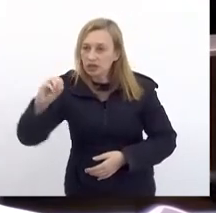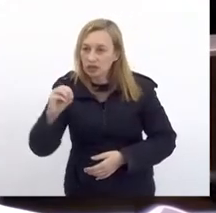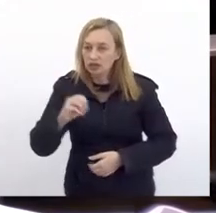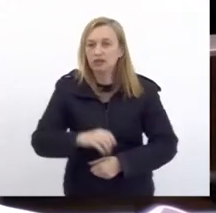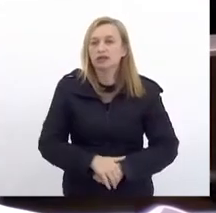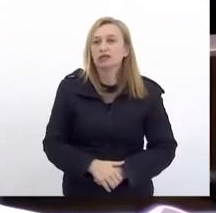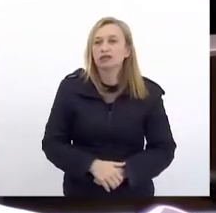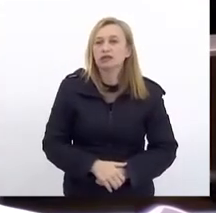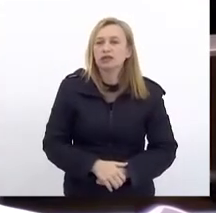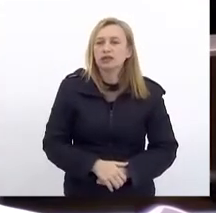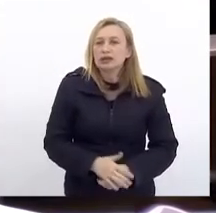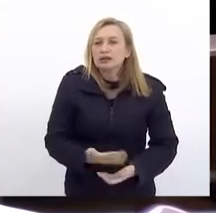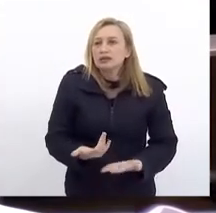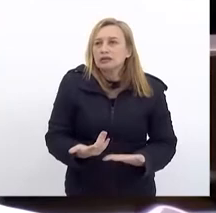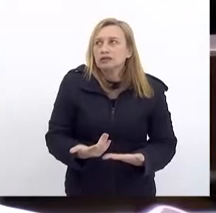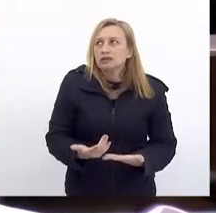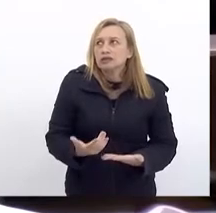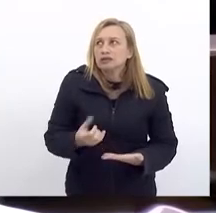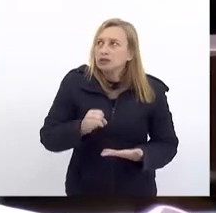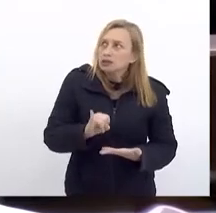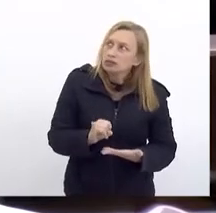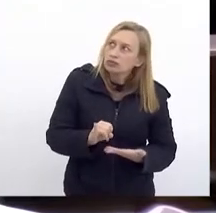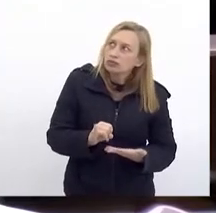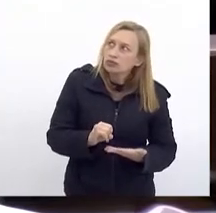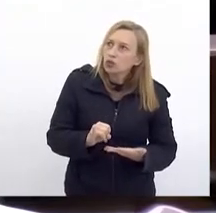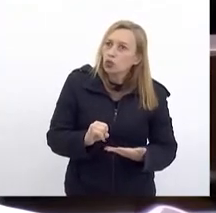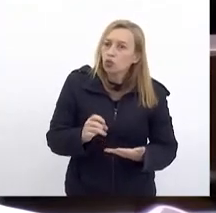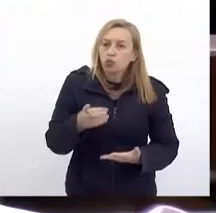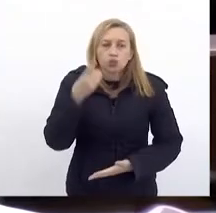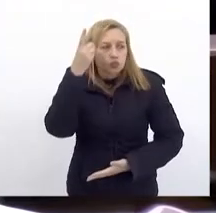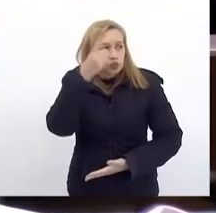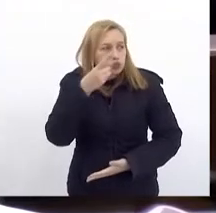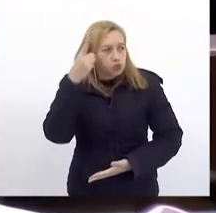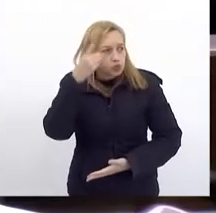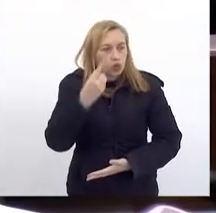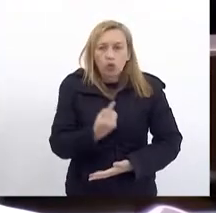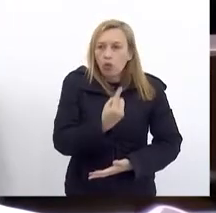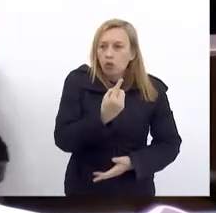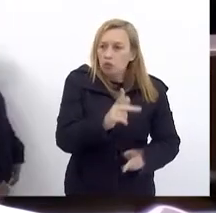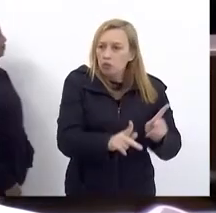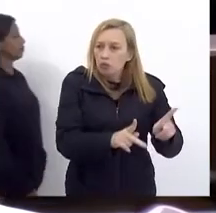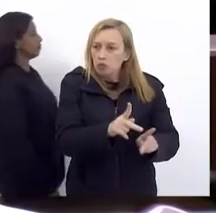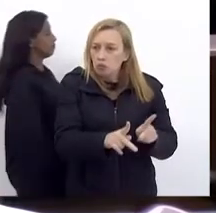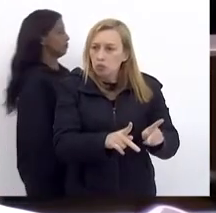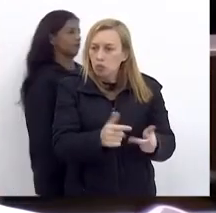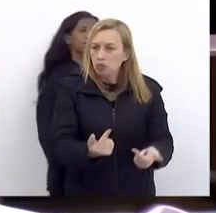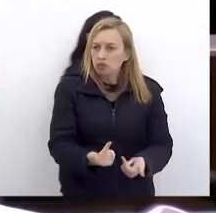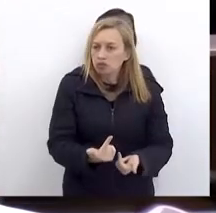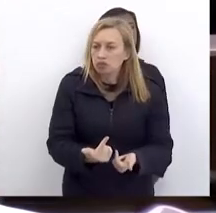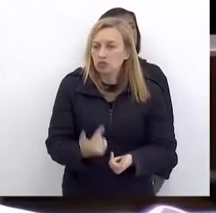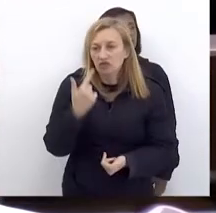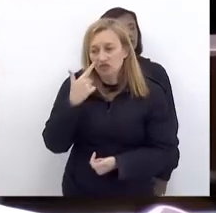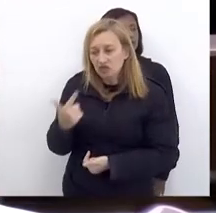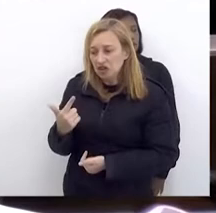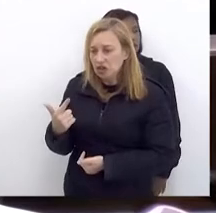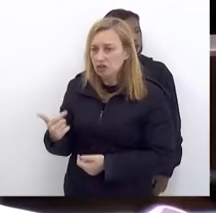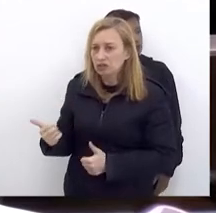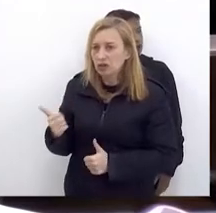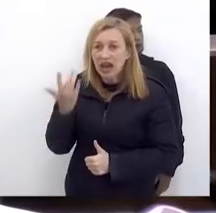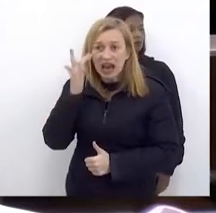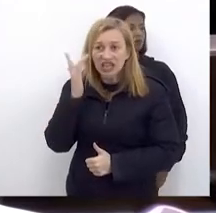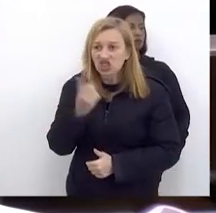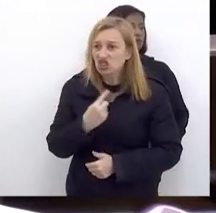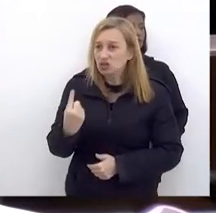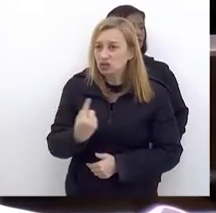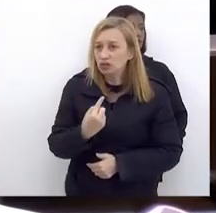Se não Um deputado Incauto Ou um cidadão Do povo Olha isso Acha que